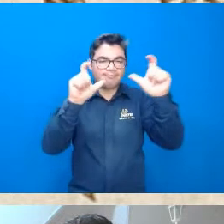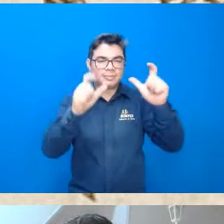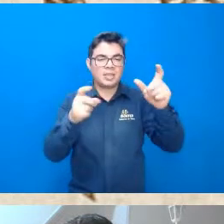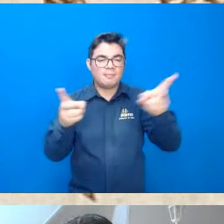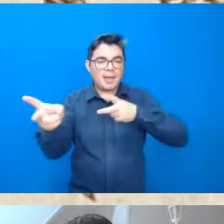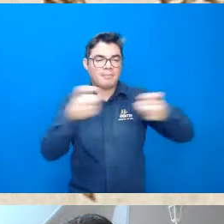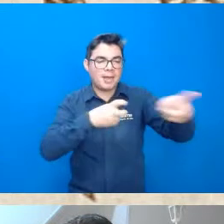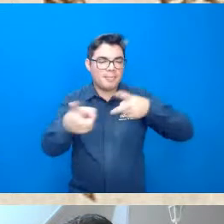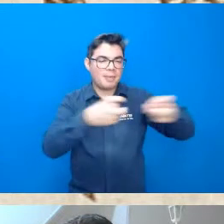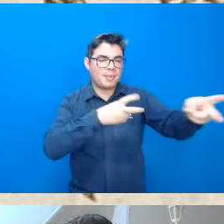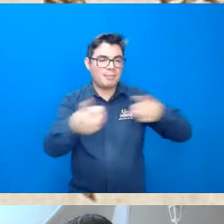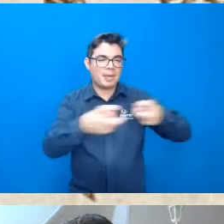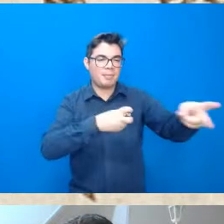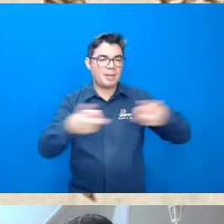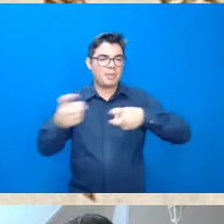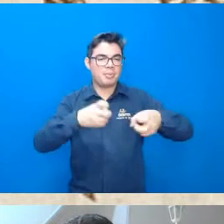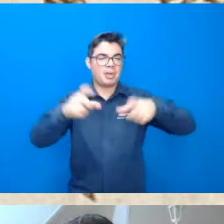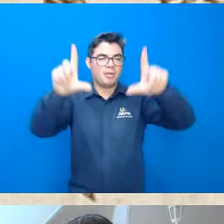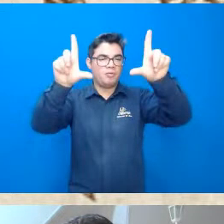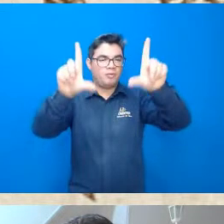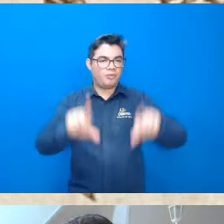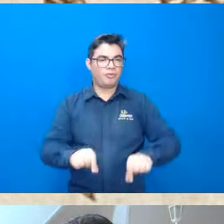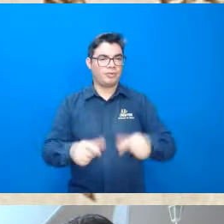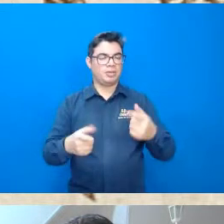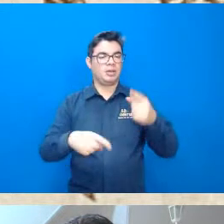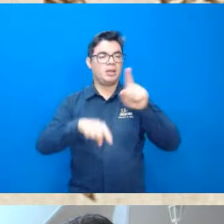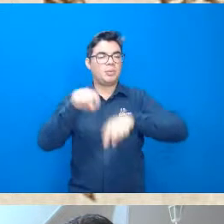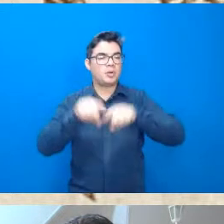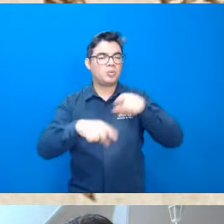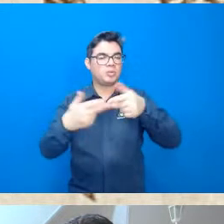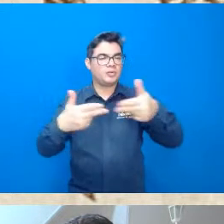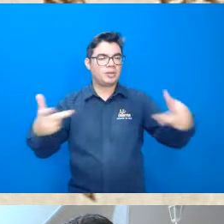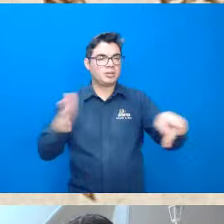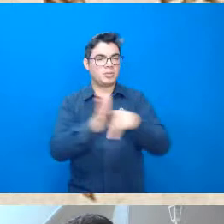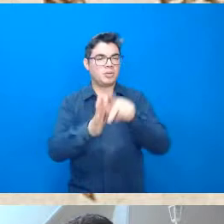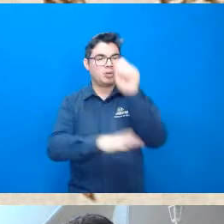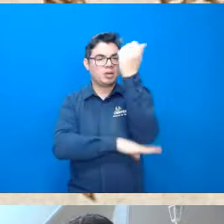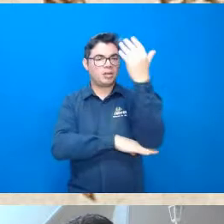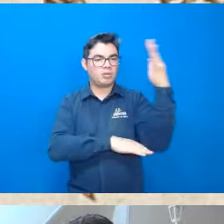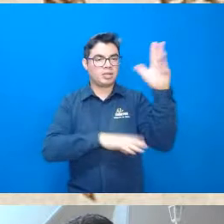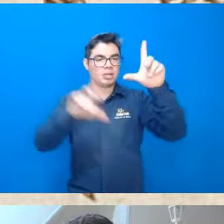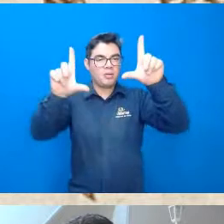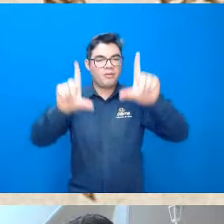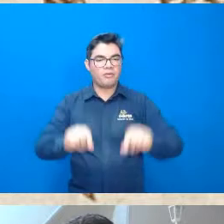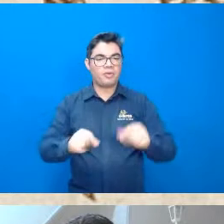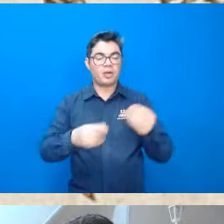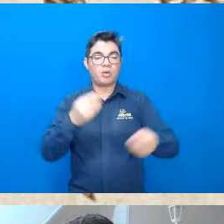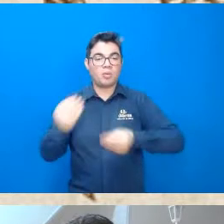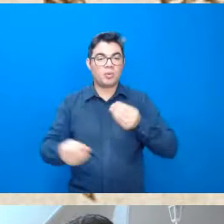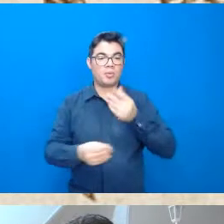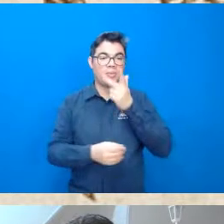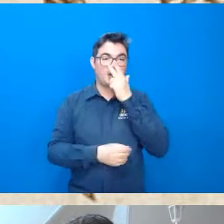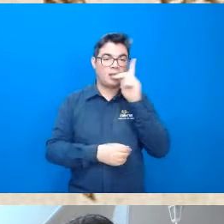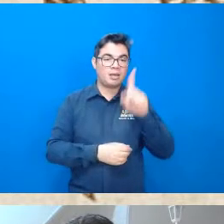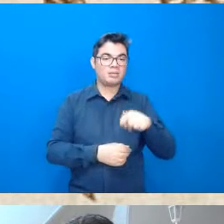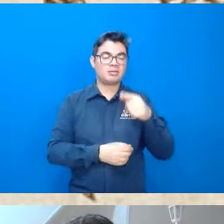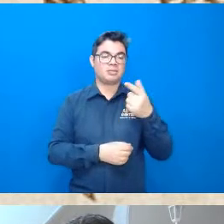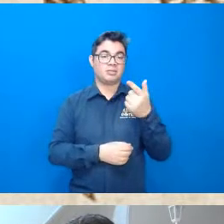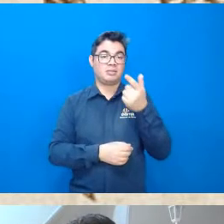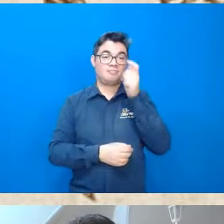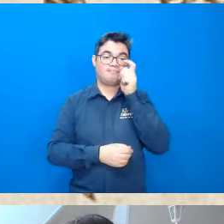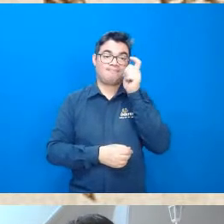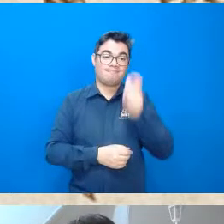são finitos e quanto mais finito mais interessante é de um ponto de vista por assim dizer questão mercadológica enfim